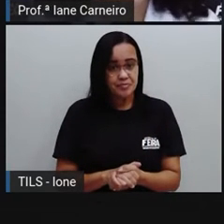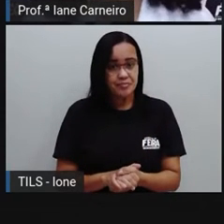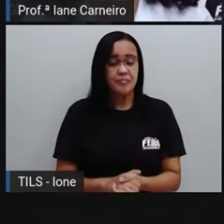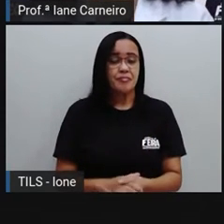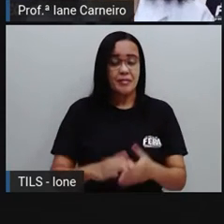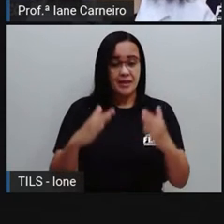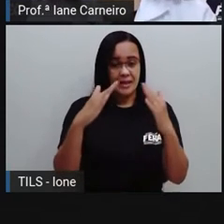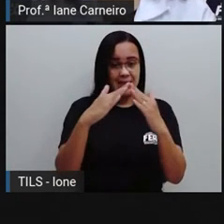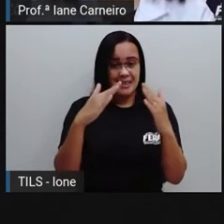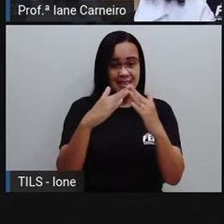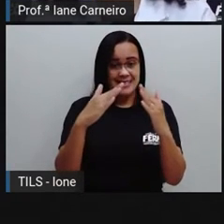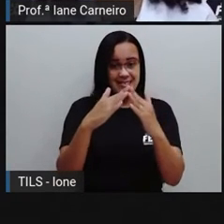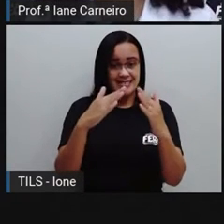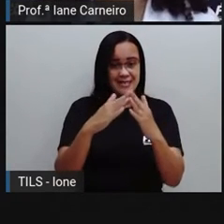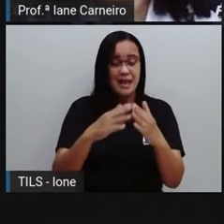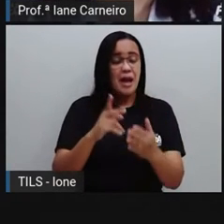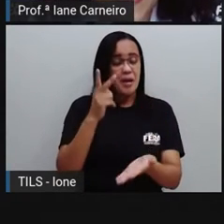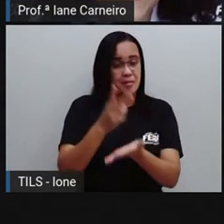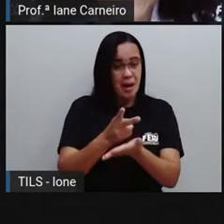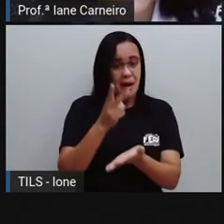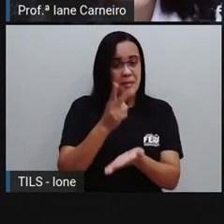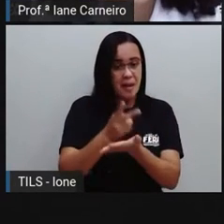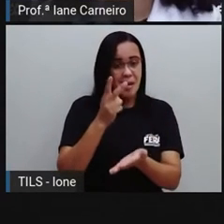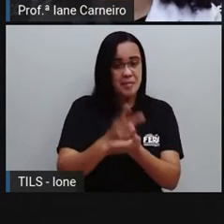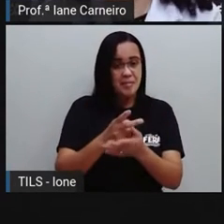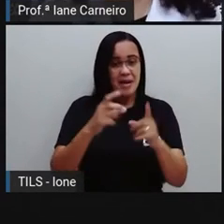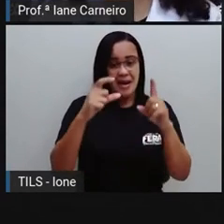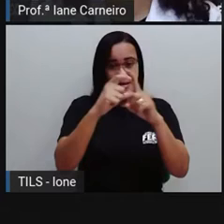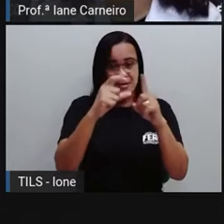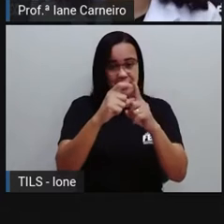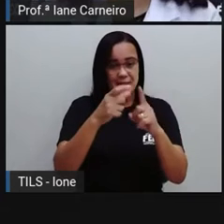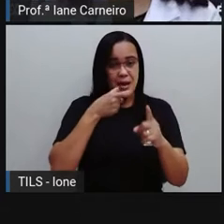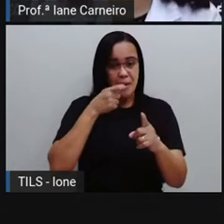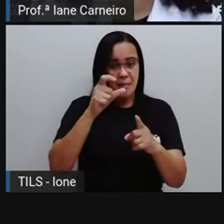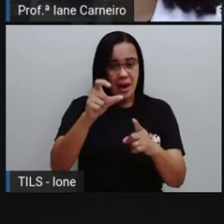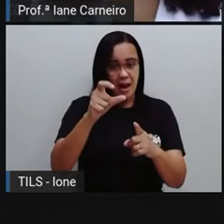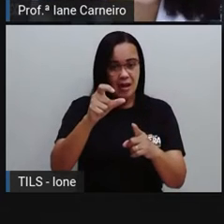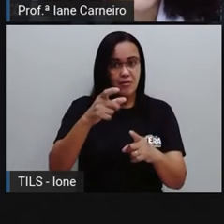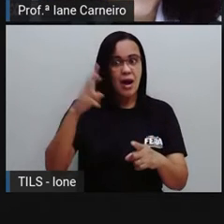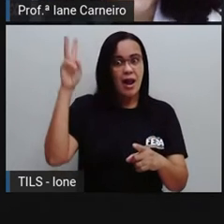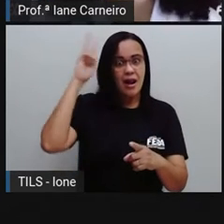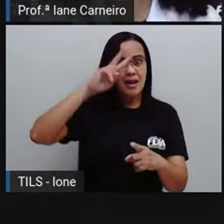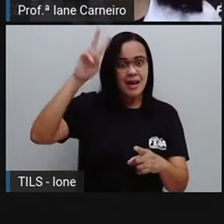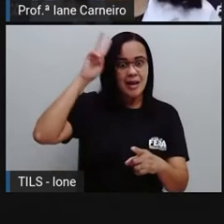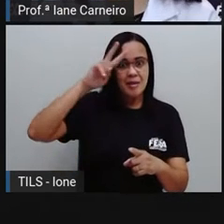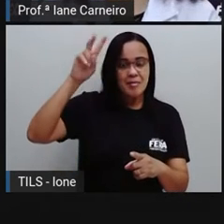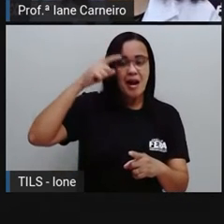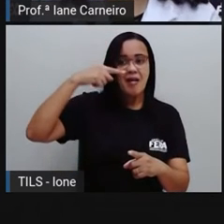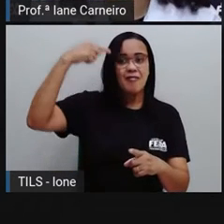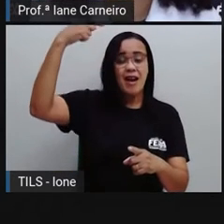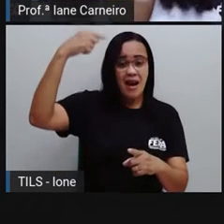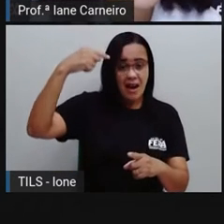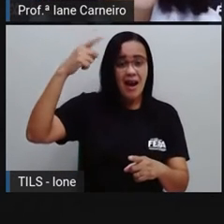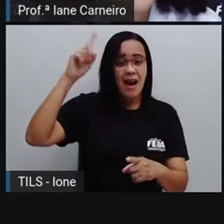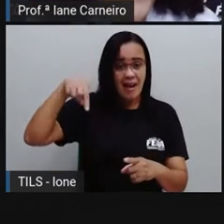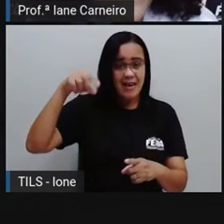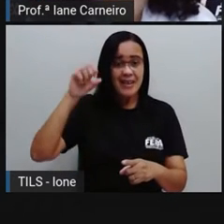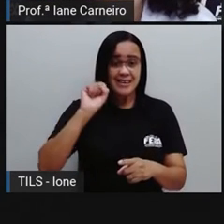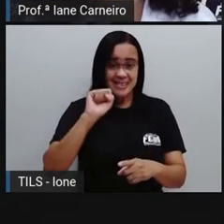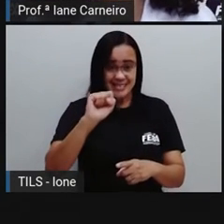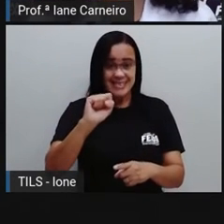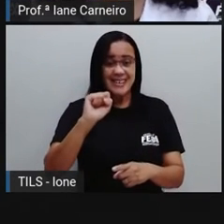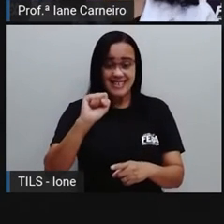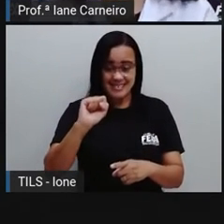estava em casa e ela precisava escrever a palavra casa, ela lembrava, ai, como é, com Z é com Si. E aí ela ia e